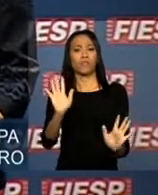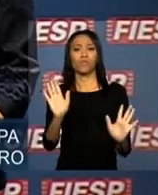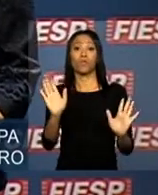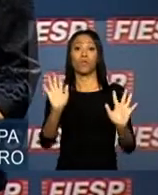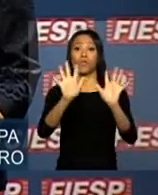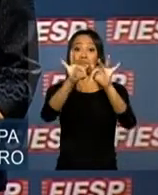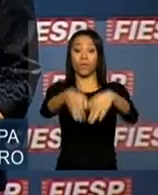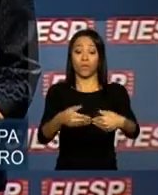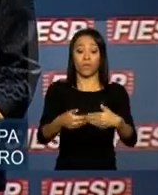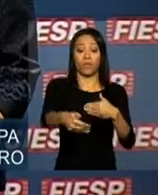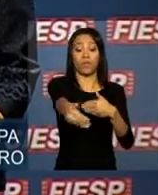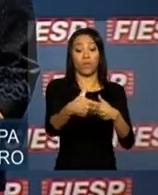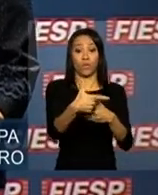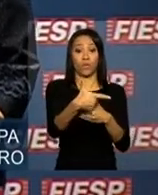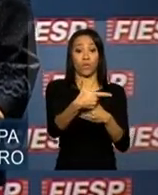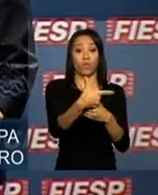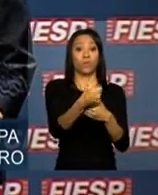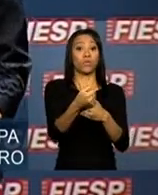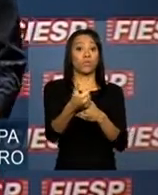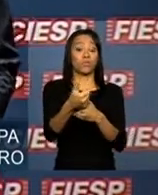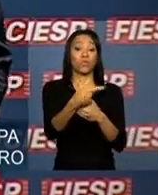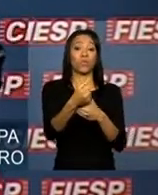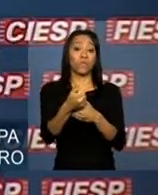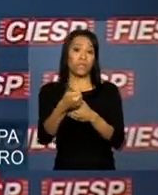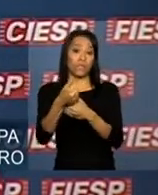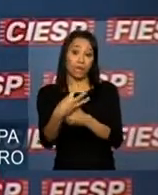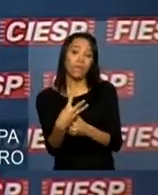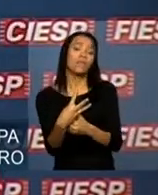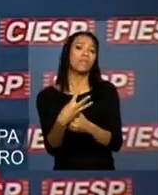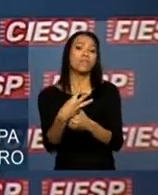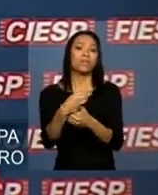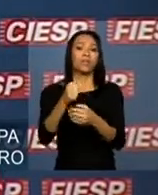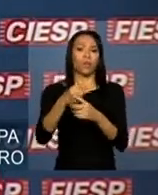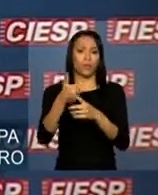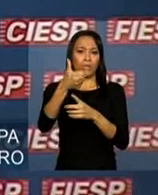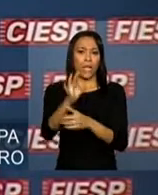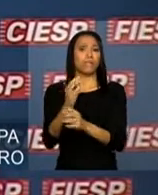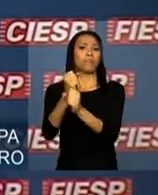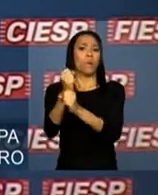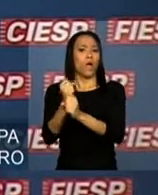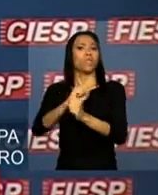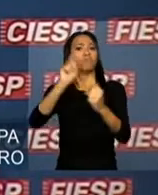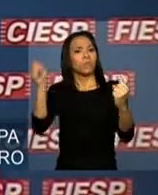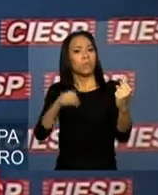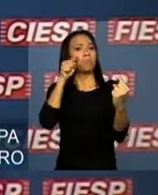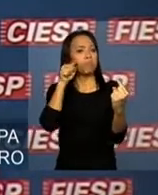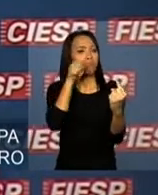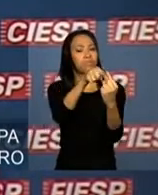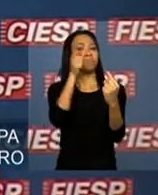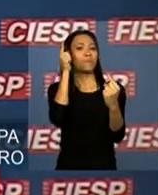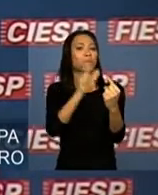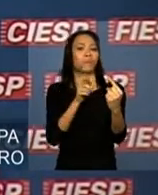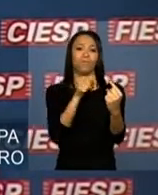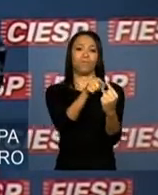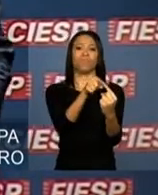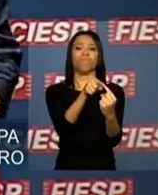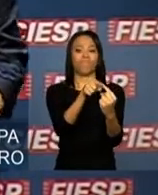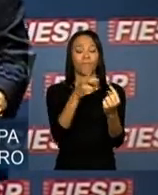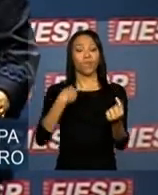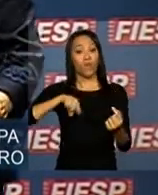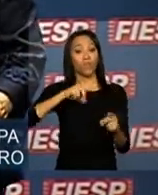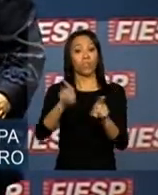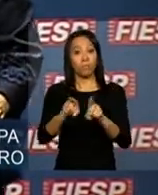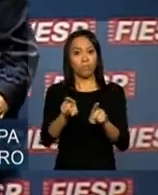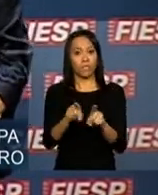2013 dentro da meta pelo décimo ano consecutivo. Mantemos rigorosa disciplina